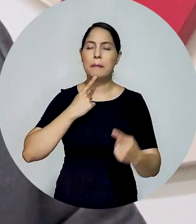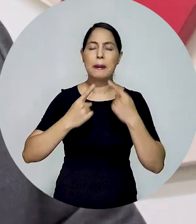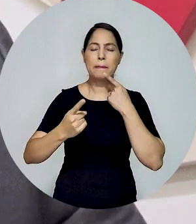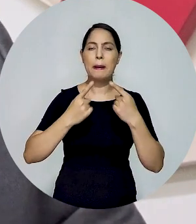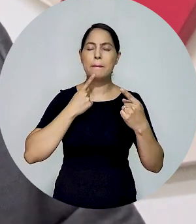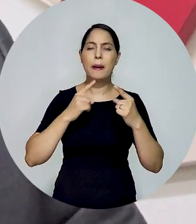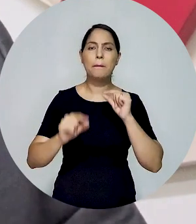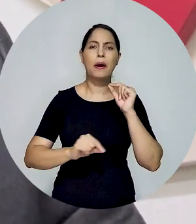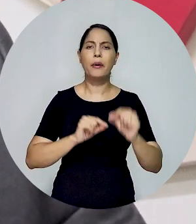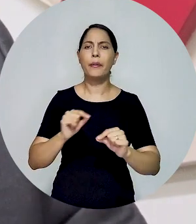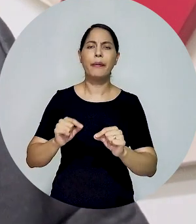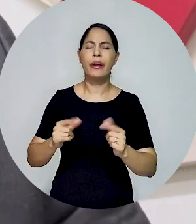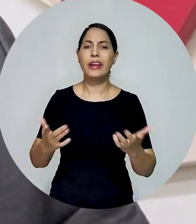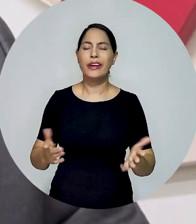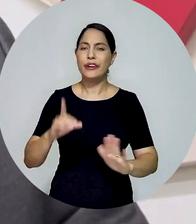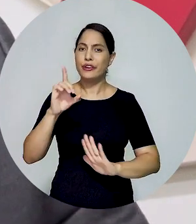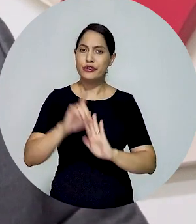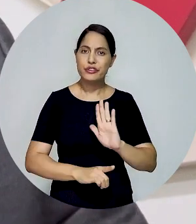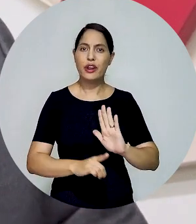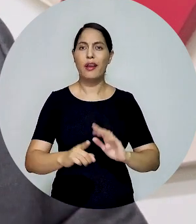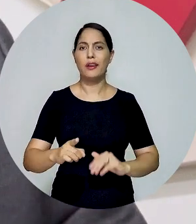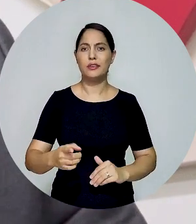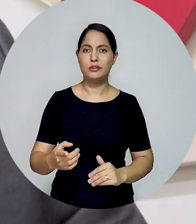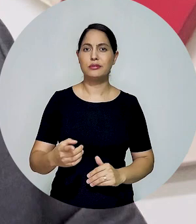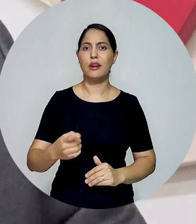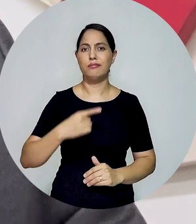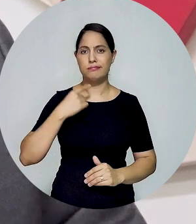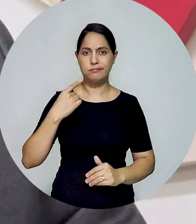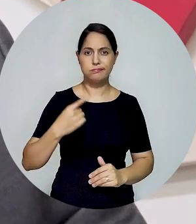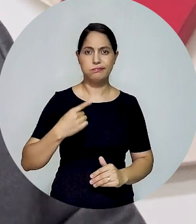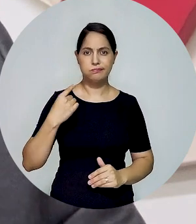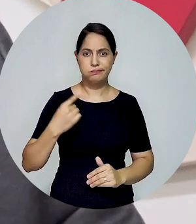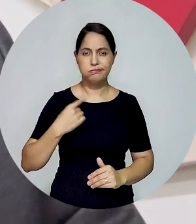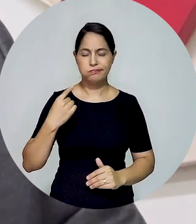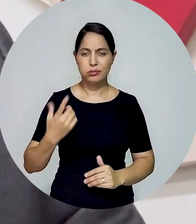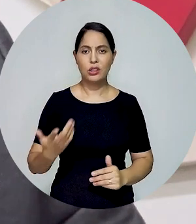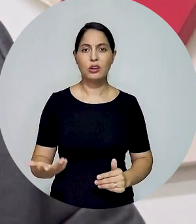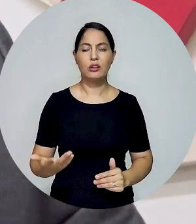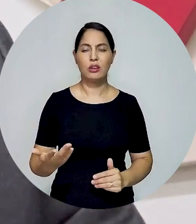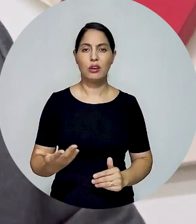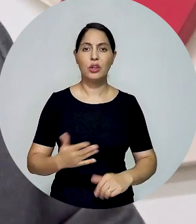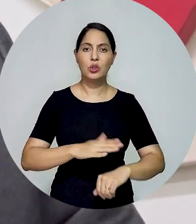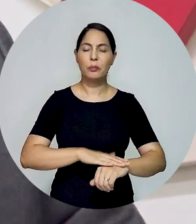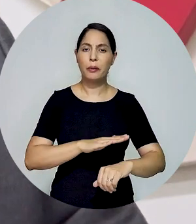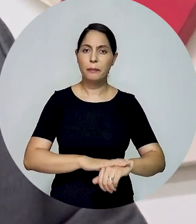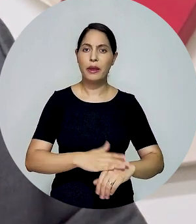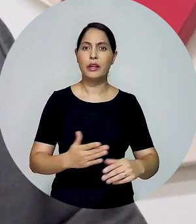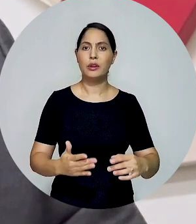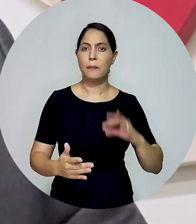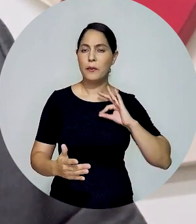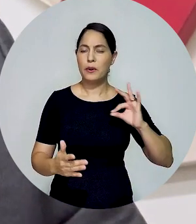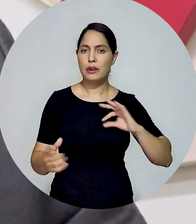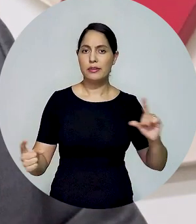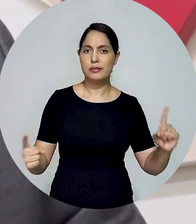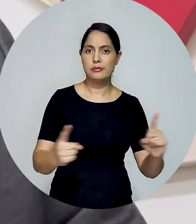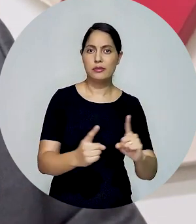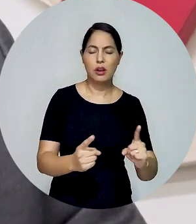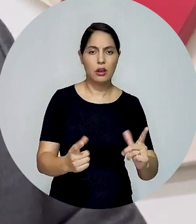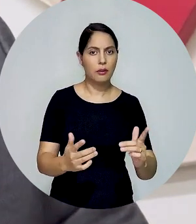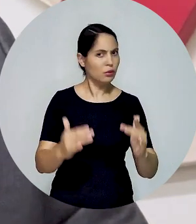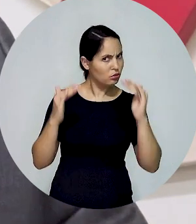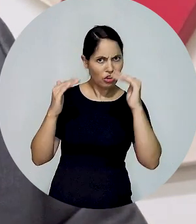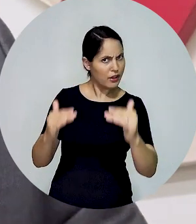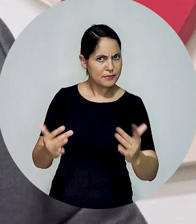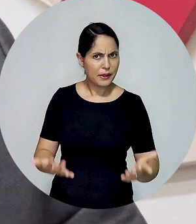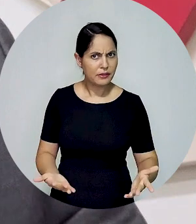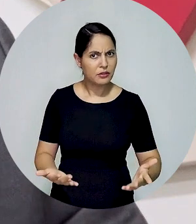e advogadas de todo o Estado, relatando violações de prerrogativas durante a abordagem policial. Já no início desta gestão,